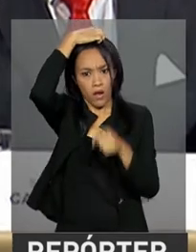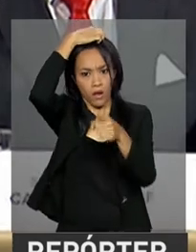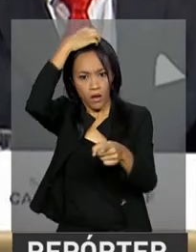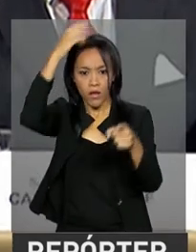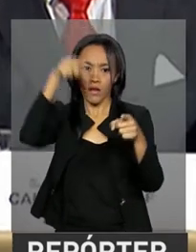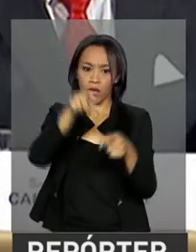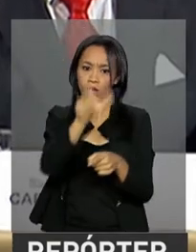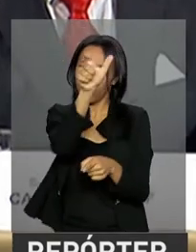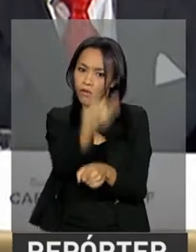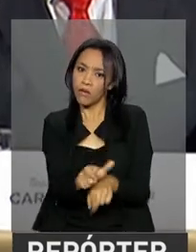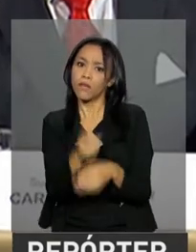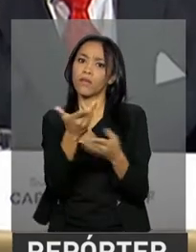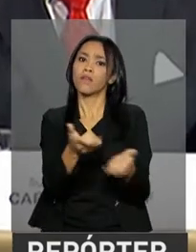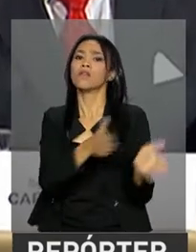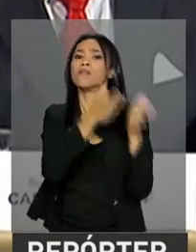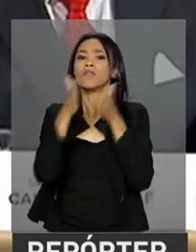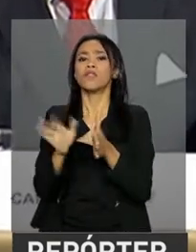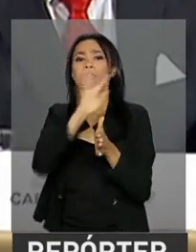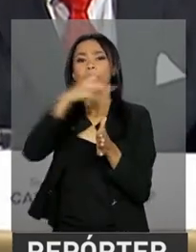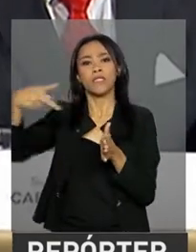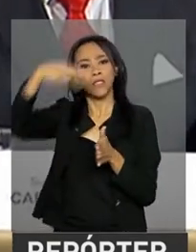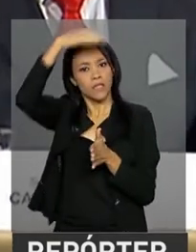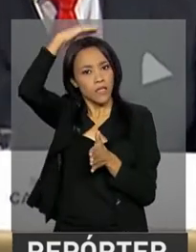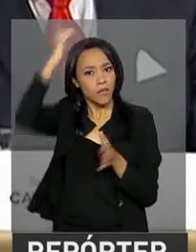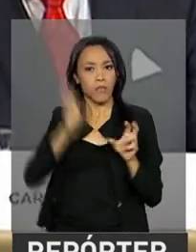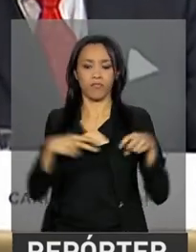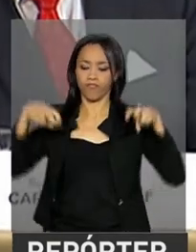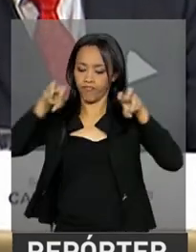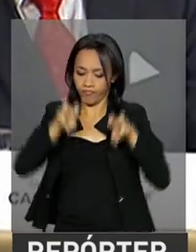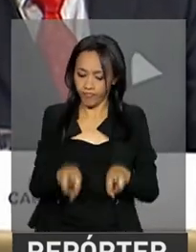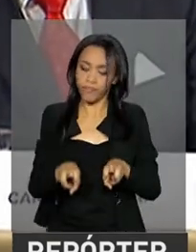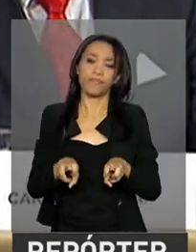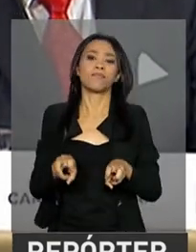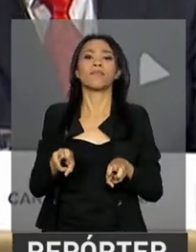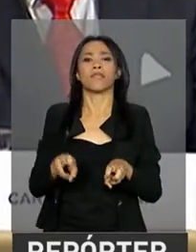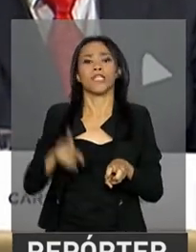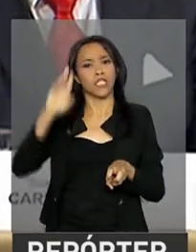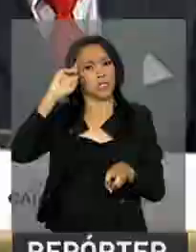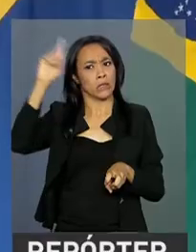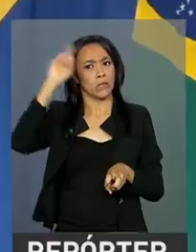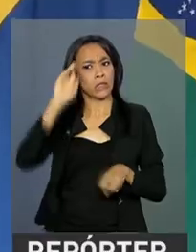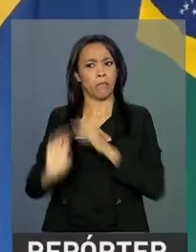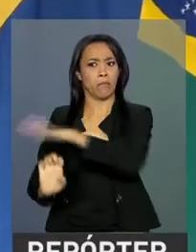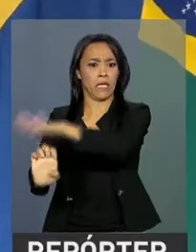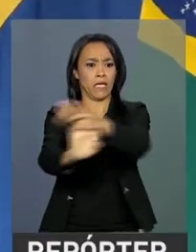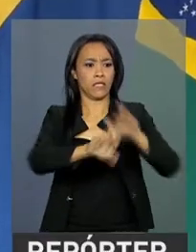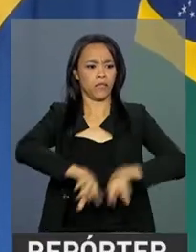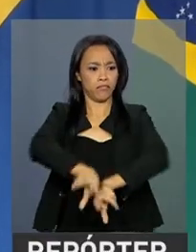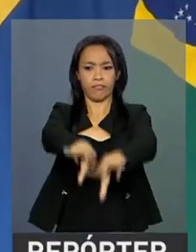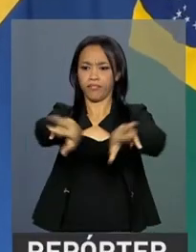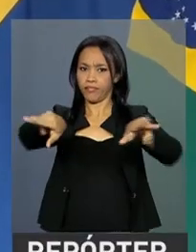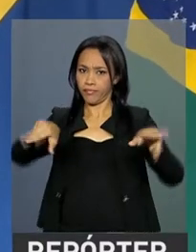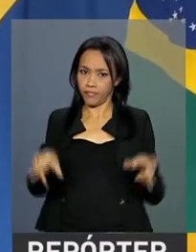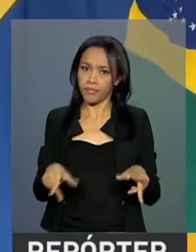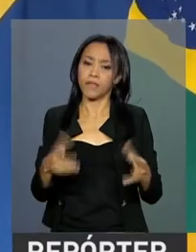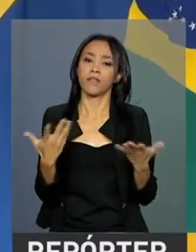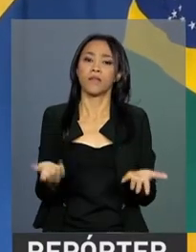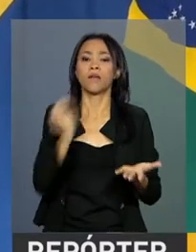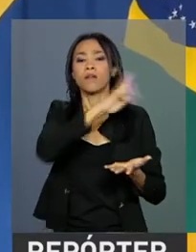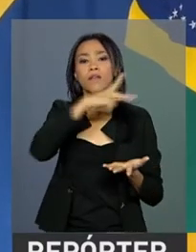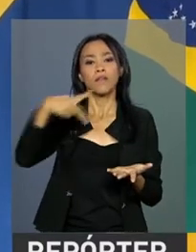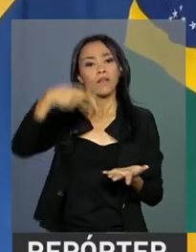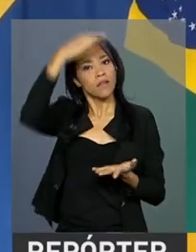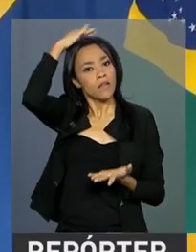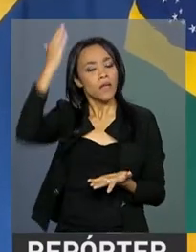XVI Gustavo, e do presidente Michel Temer em um fórum de líderes empresariais. O presidente Michel Temer fez o discurso de